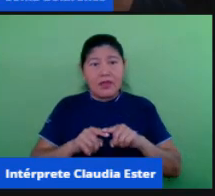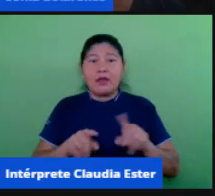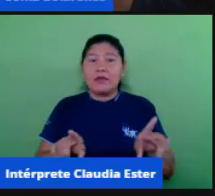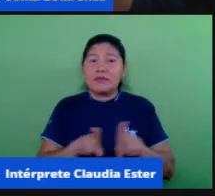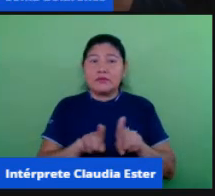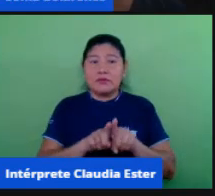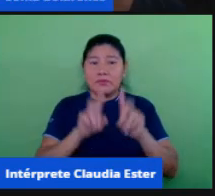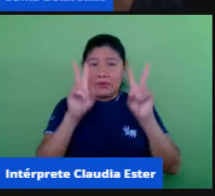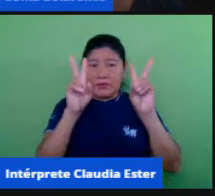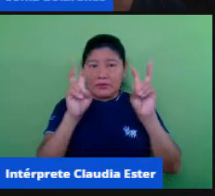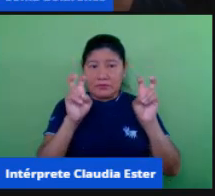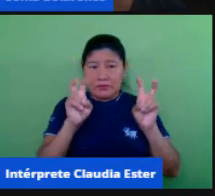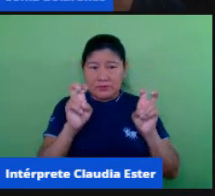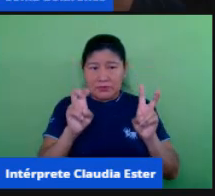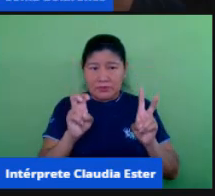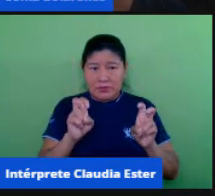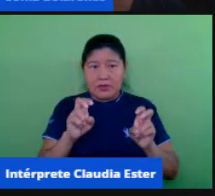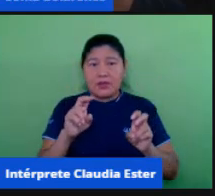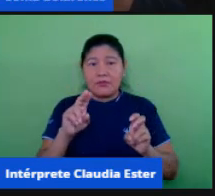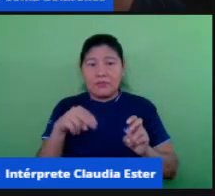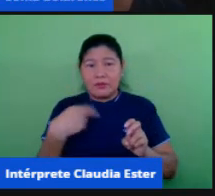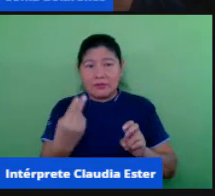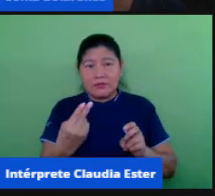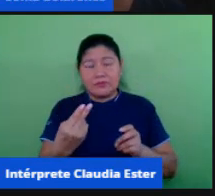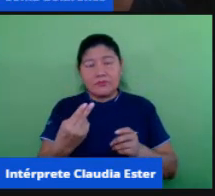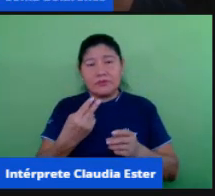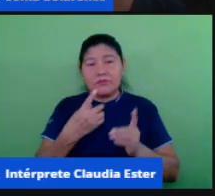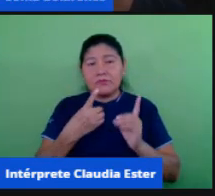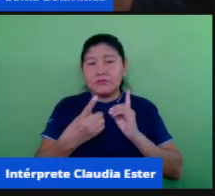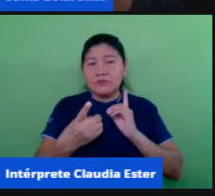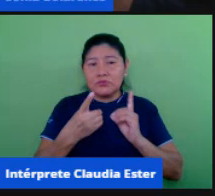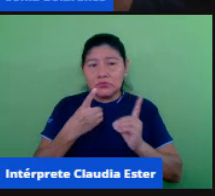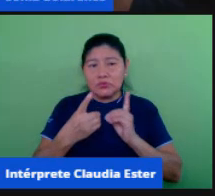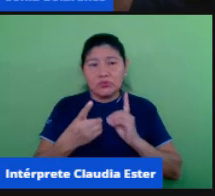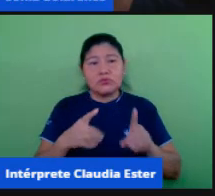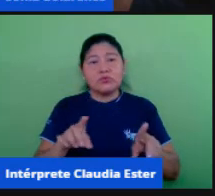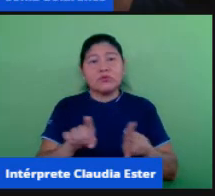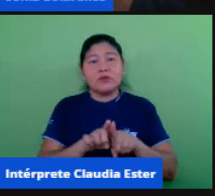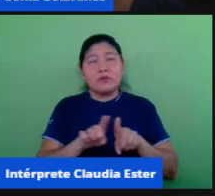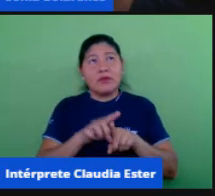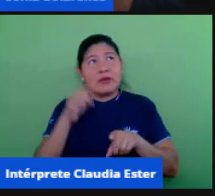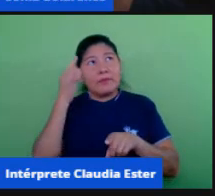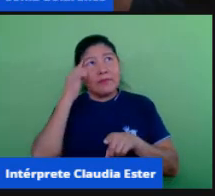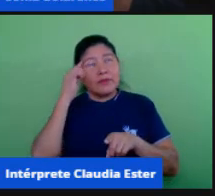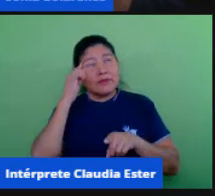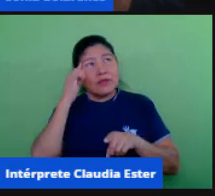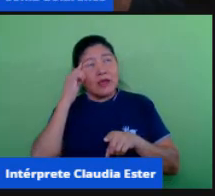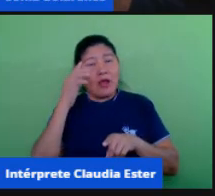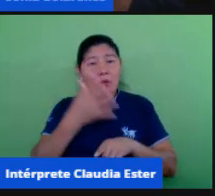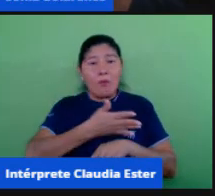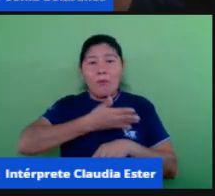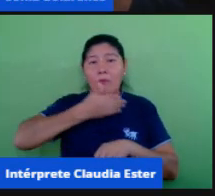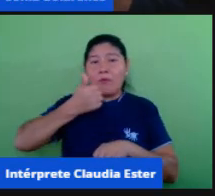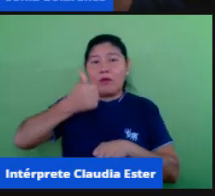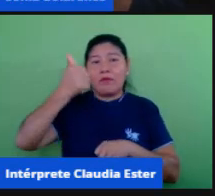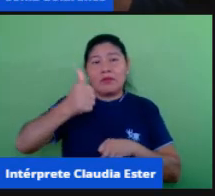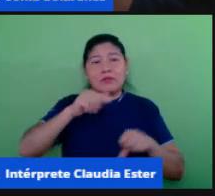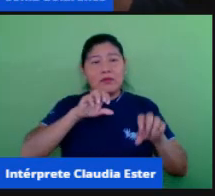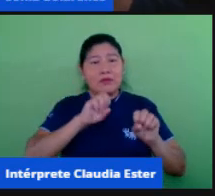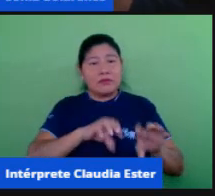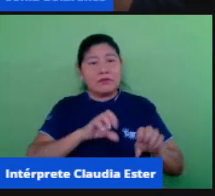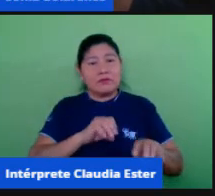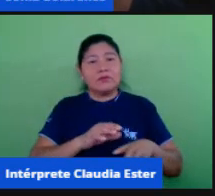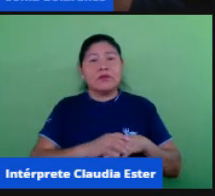para uma melhor qualidade da educação o reflexo desse nosso diálogo